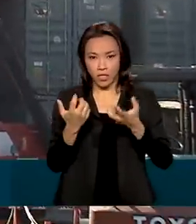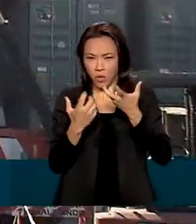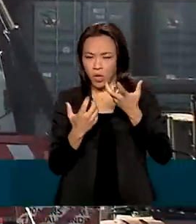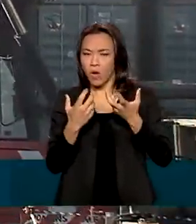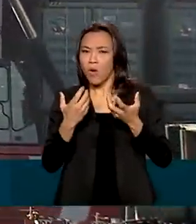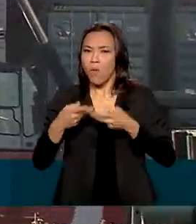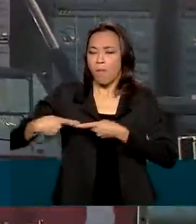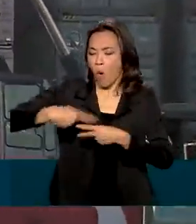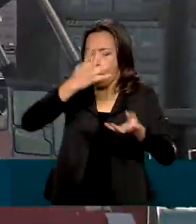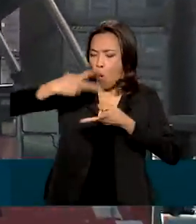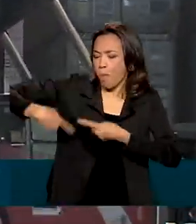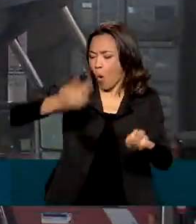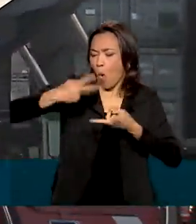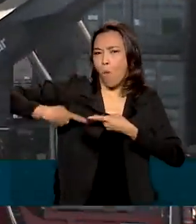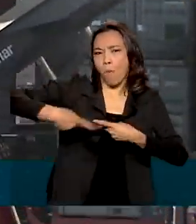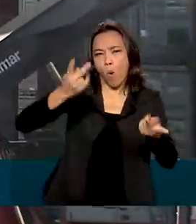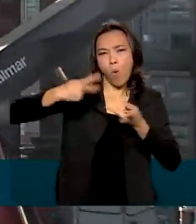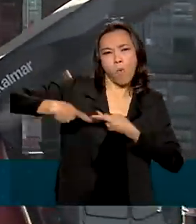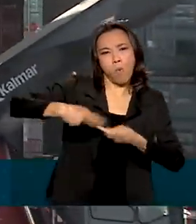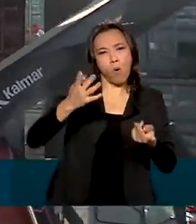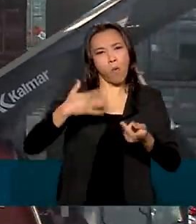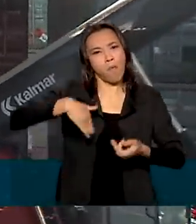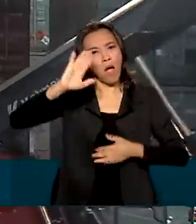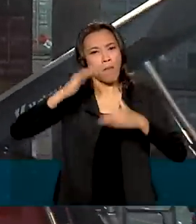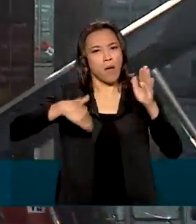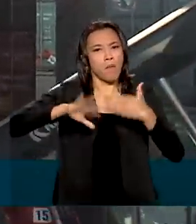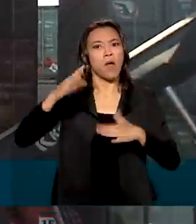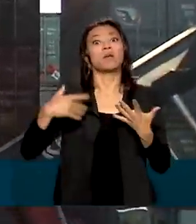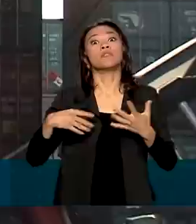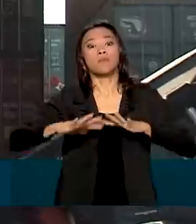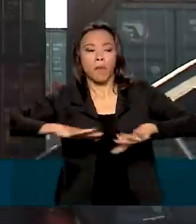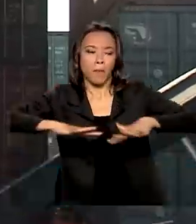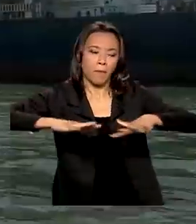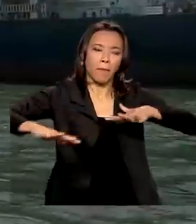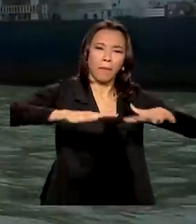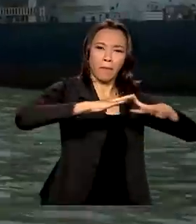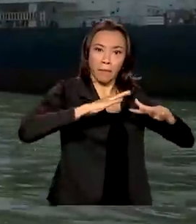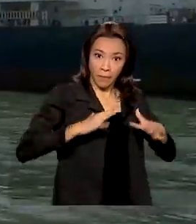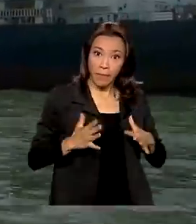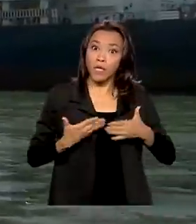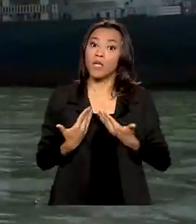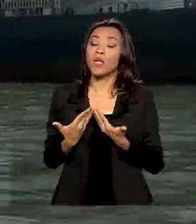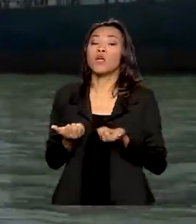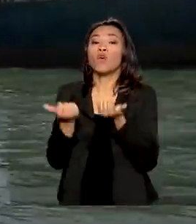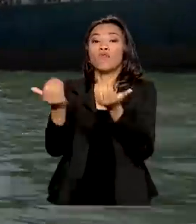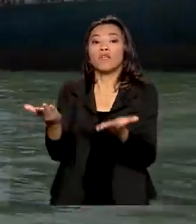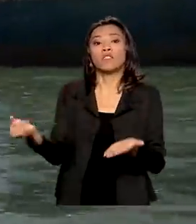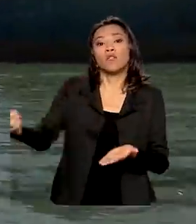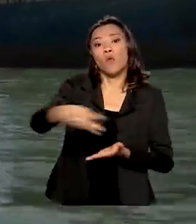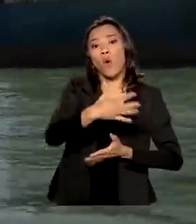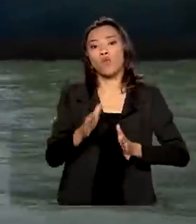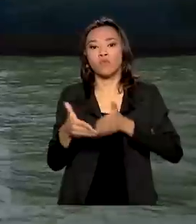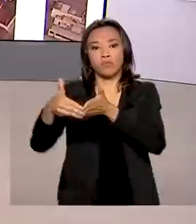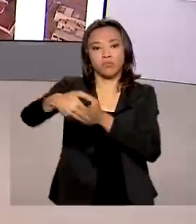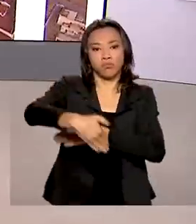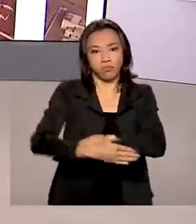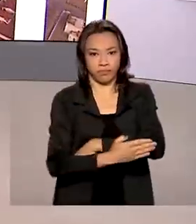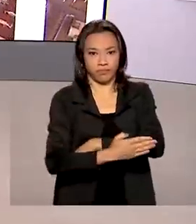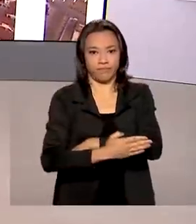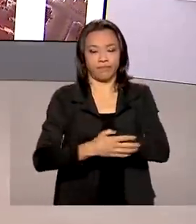para que também ofereça novas áreas para novos terminais e com isso possa reduzir o custo Brasil.